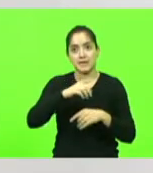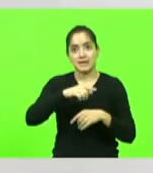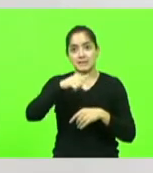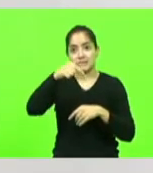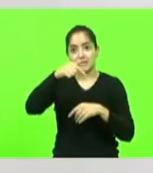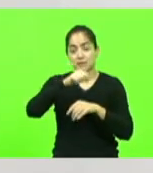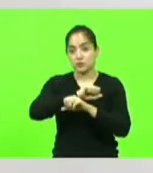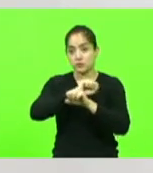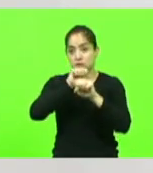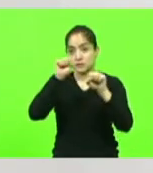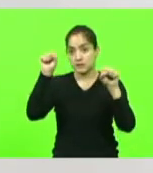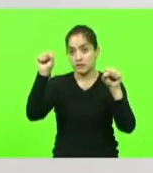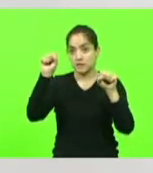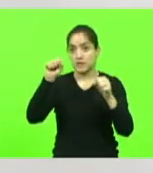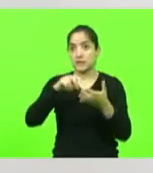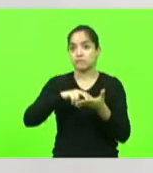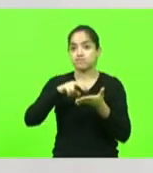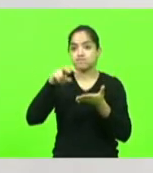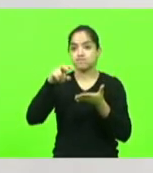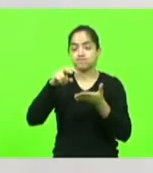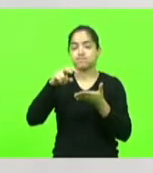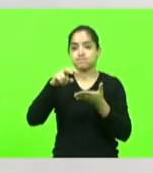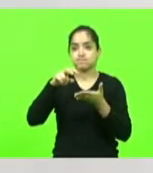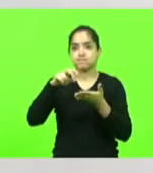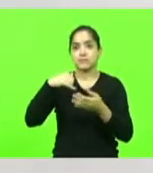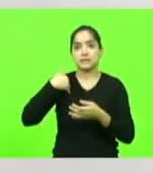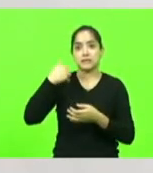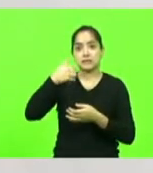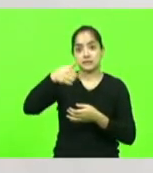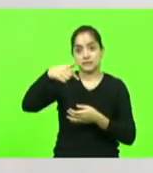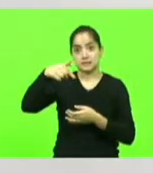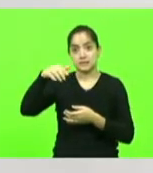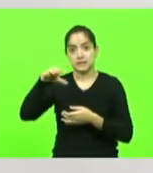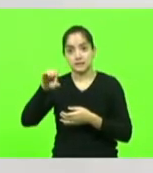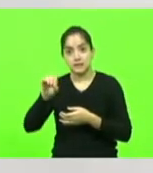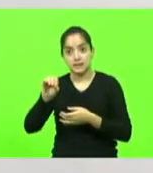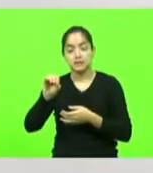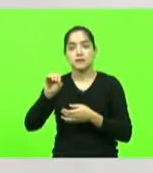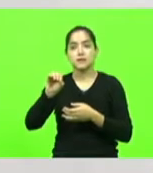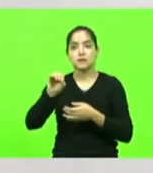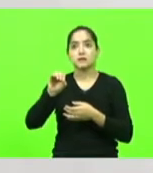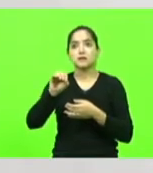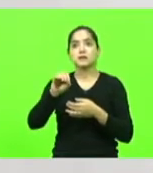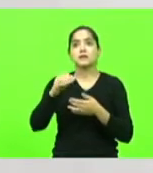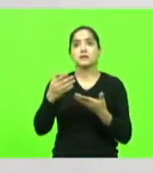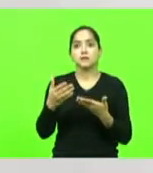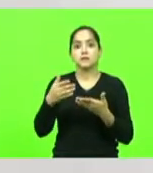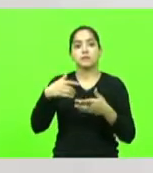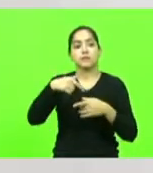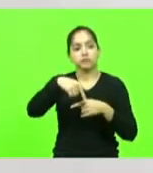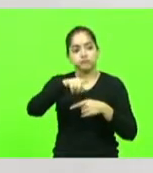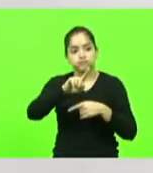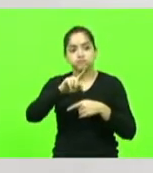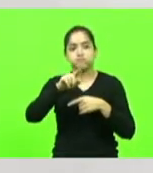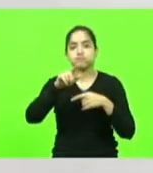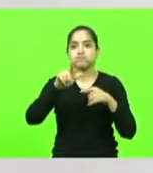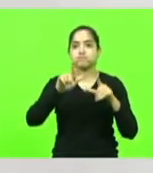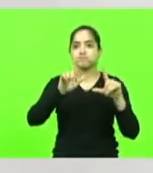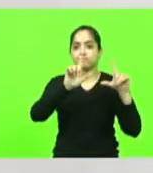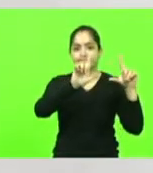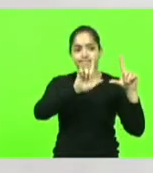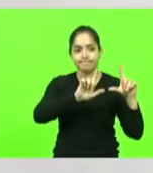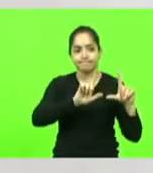levantava, no alto dos seus 70 anos, e estava na rua, panfletando ali comigo,